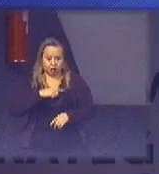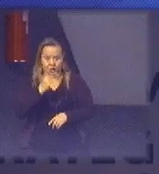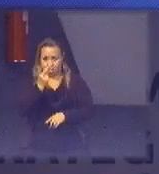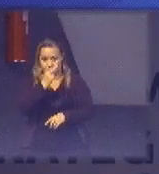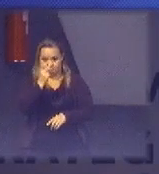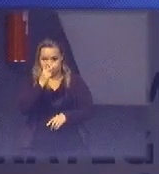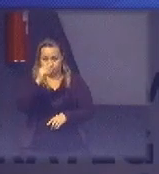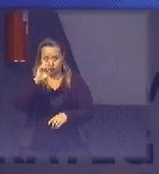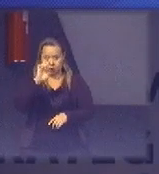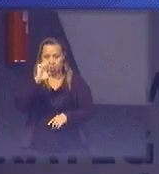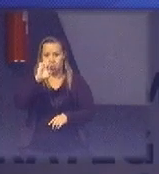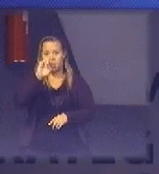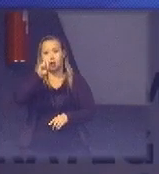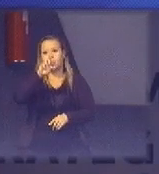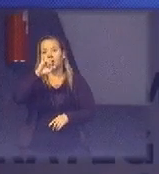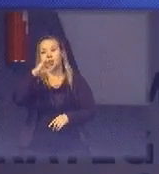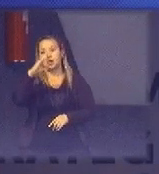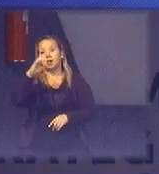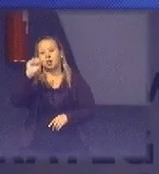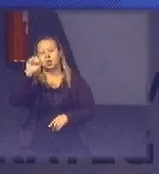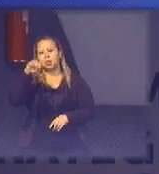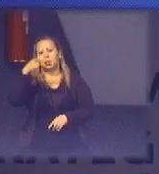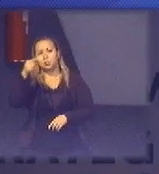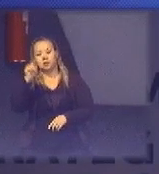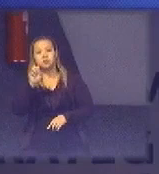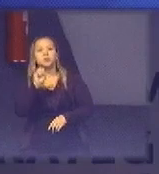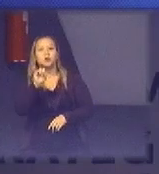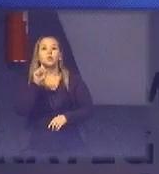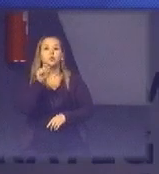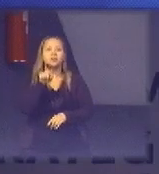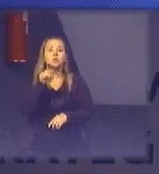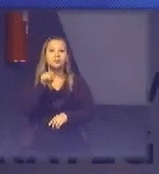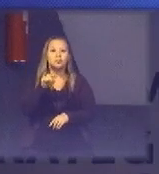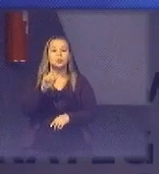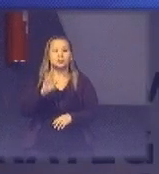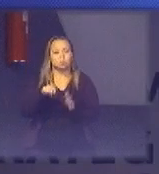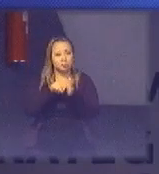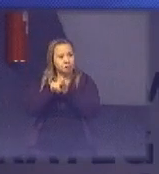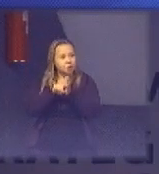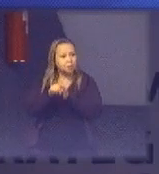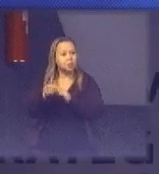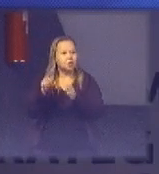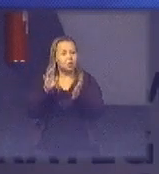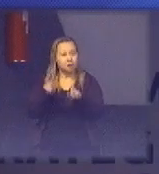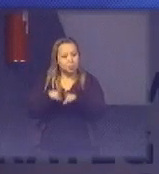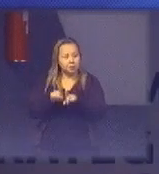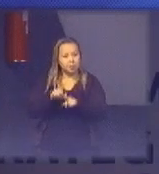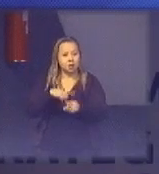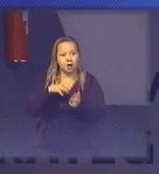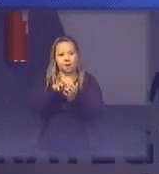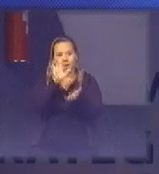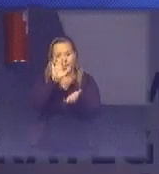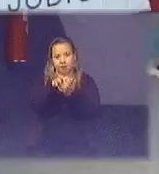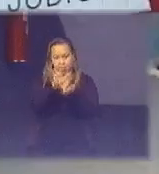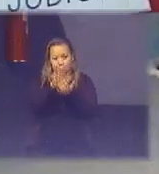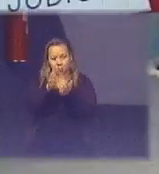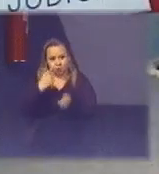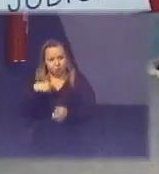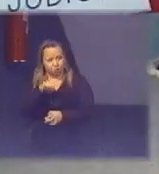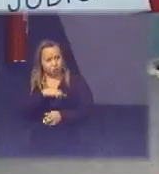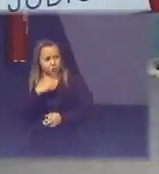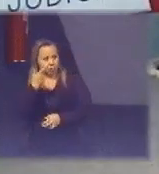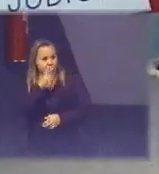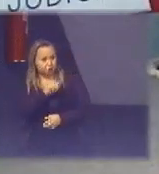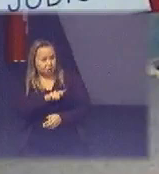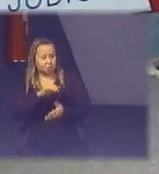fevereiro desse ano se vocês pesquisarem também tem um de Pernambuco a gente conseguiu parceria com